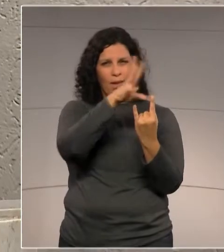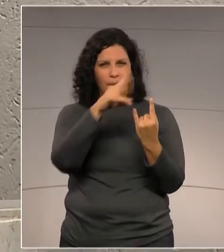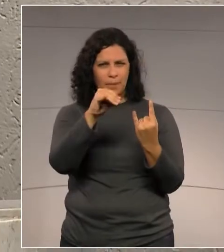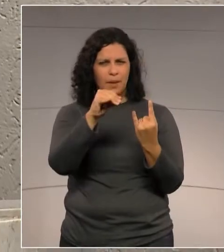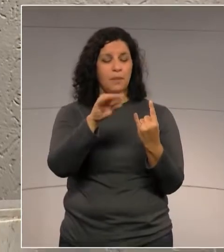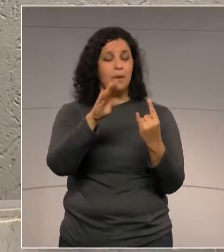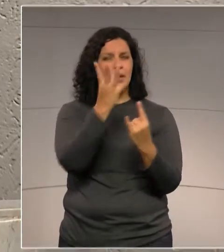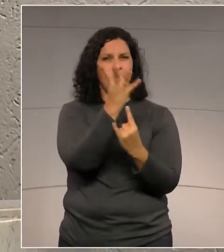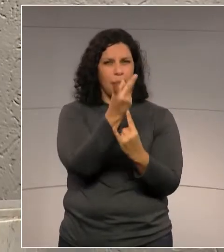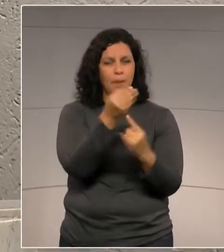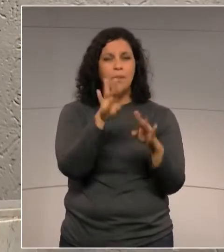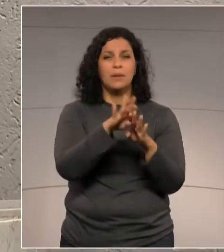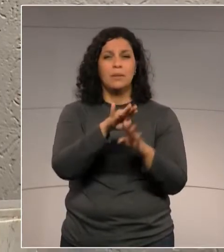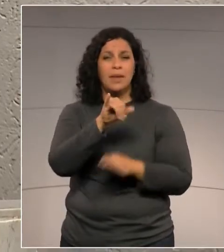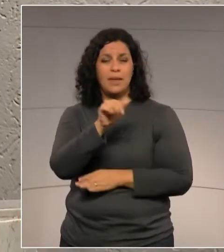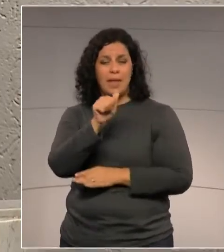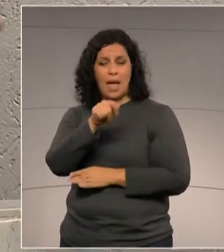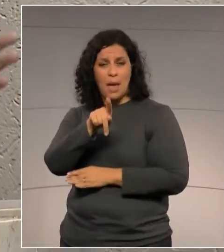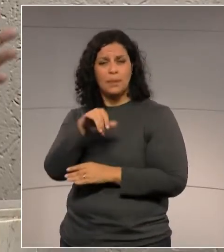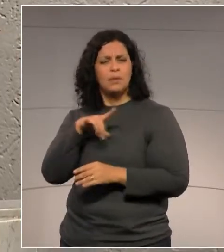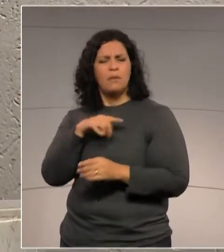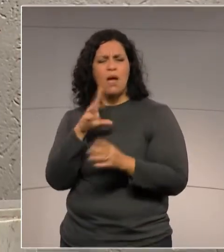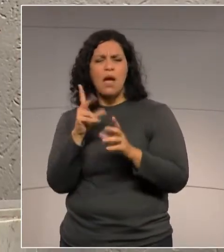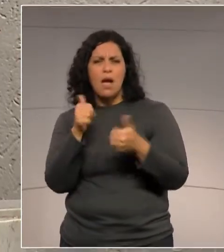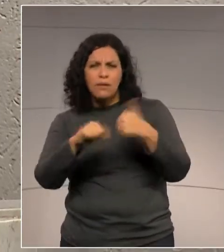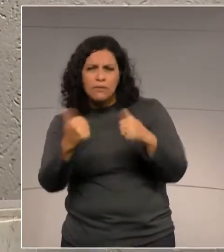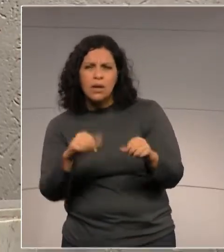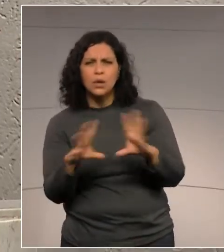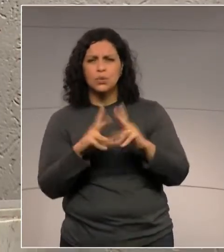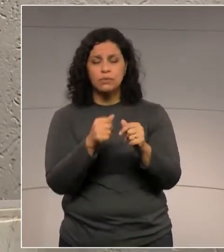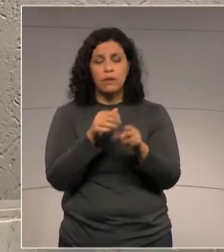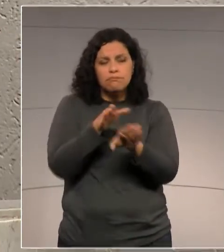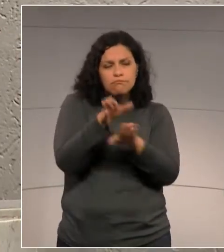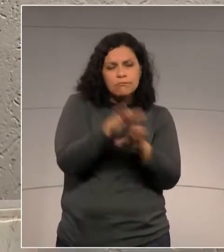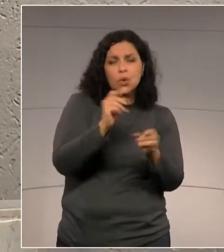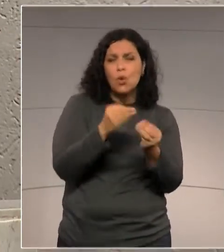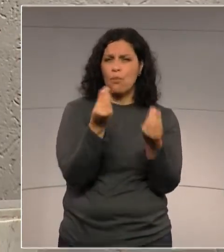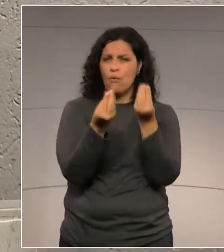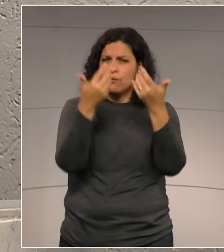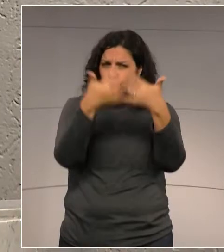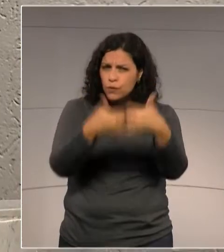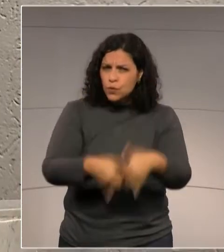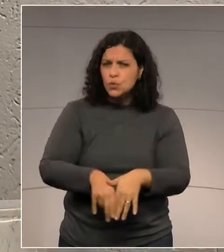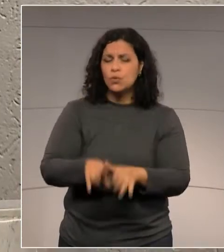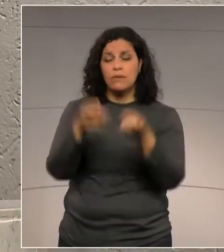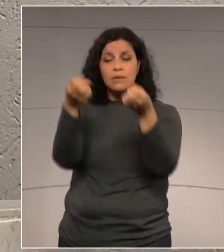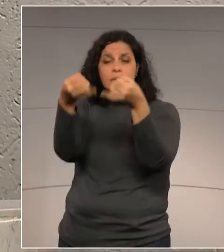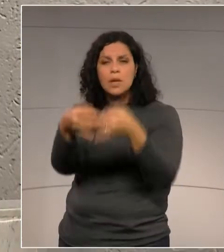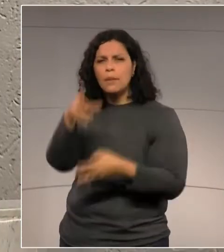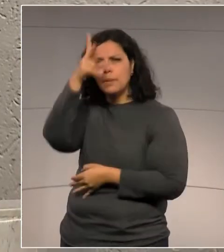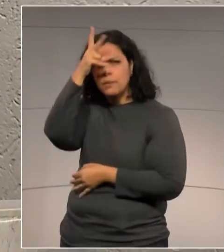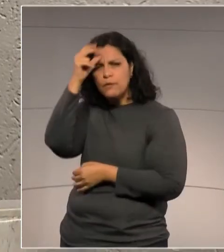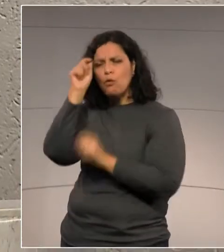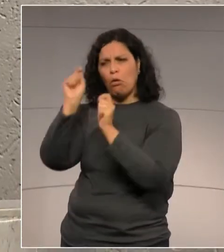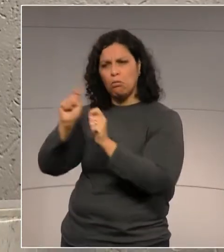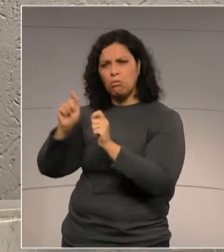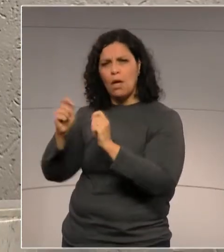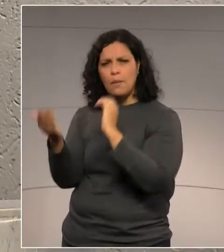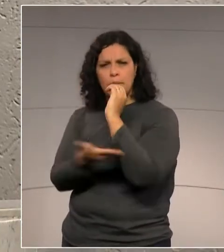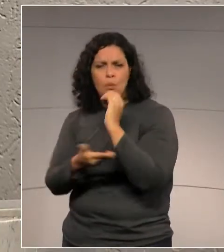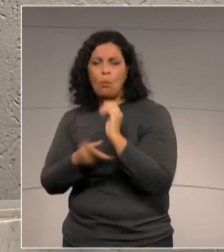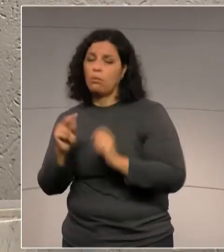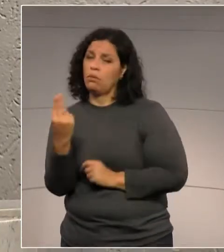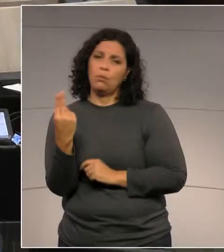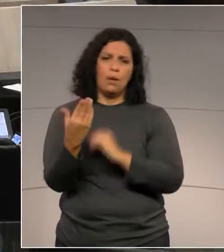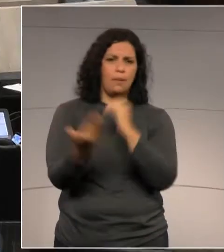mandou seus técnicos. Obviamente, vai fazer orientação para as prefeituras, porque eu tenho...